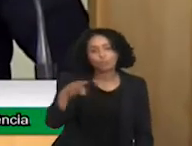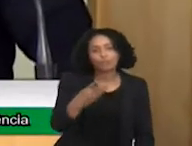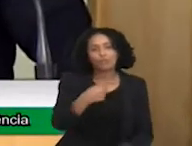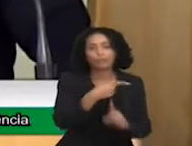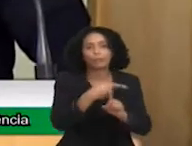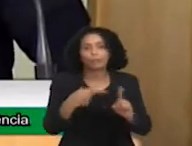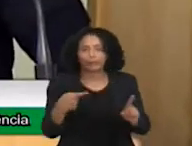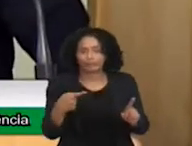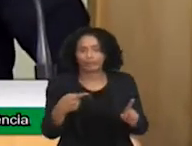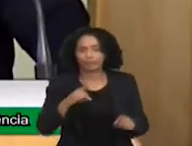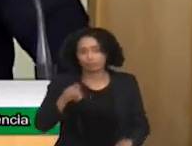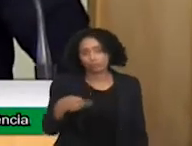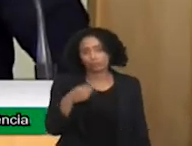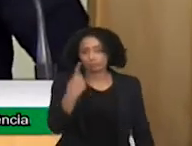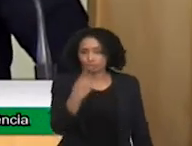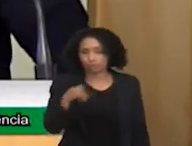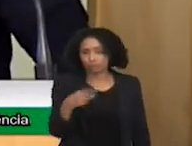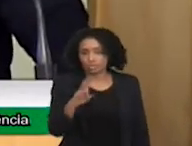ONG.